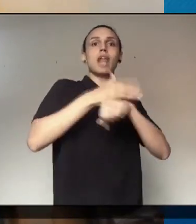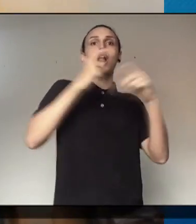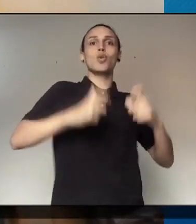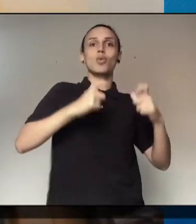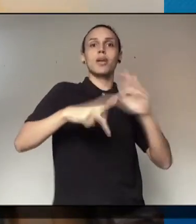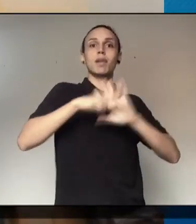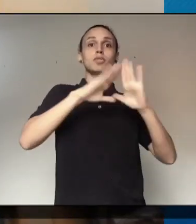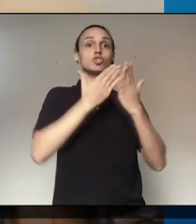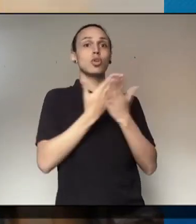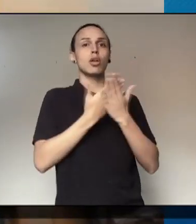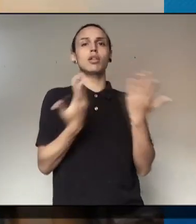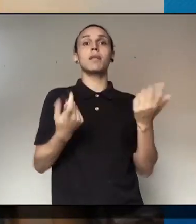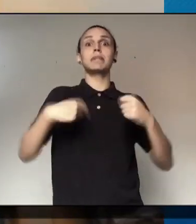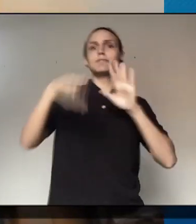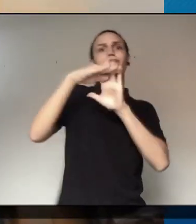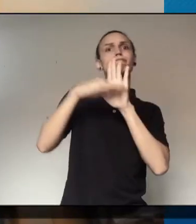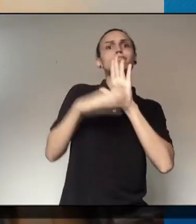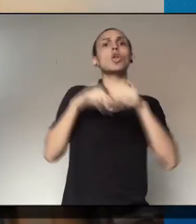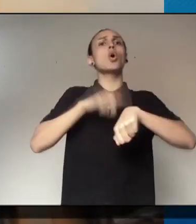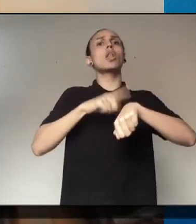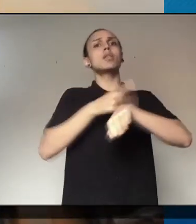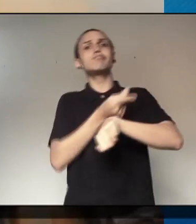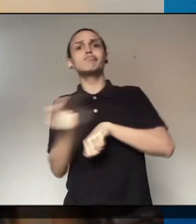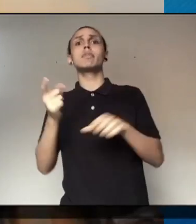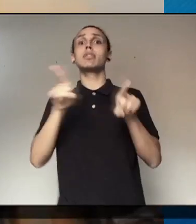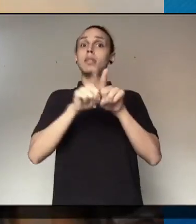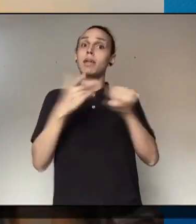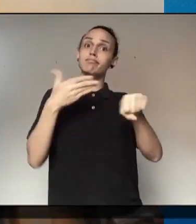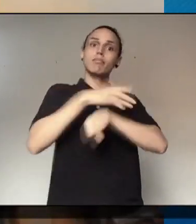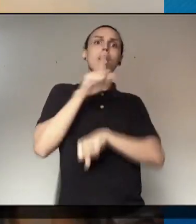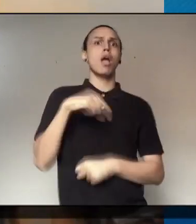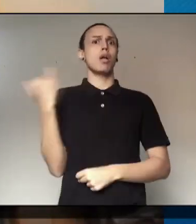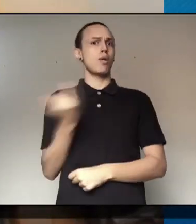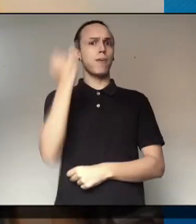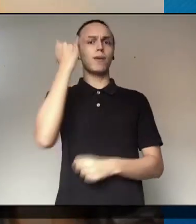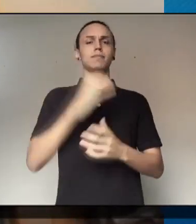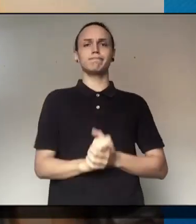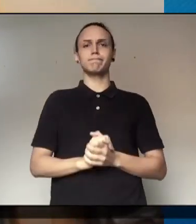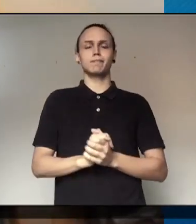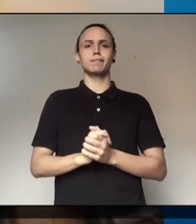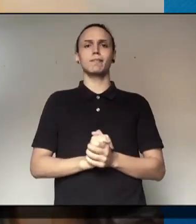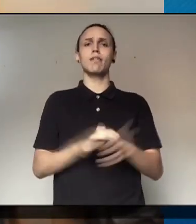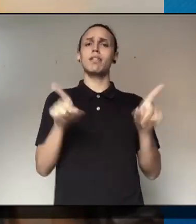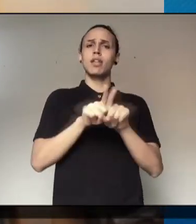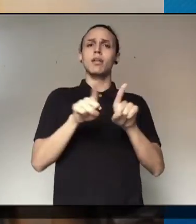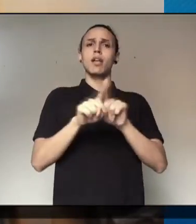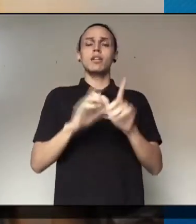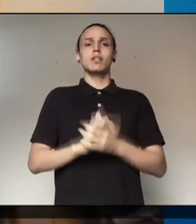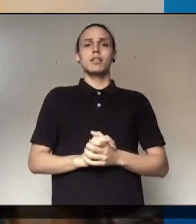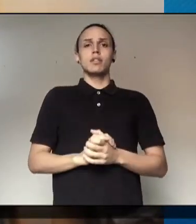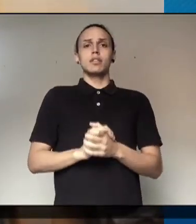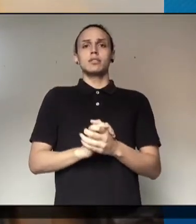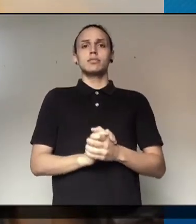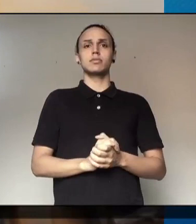fluxos muito intensos na porta de entrada da escola, ou seja, escalonar esses horários de entrada e saída é algo muito